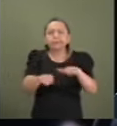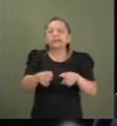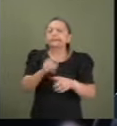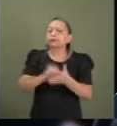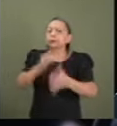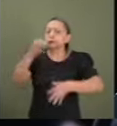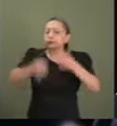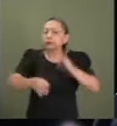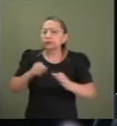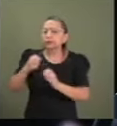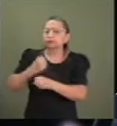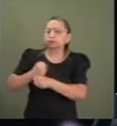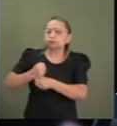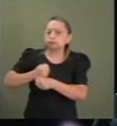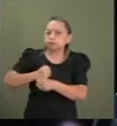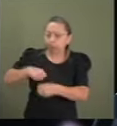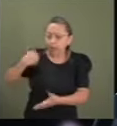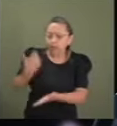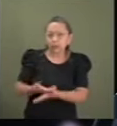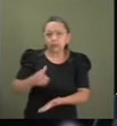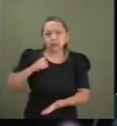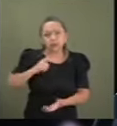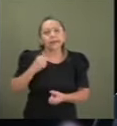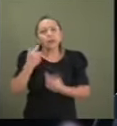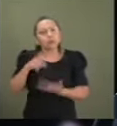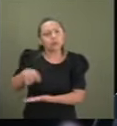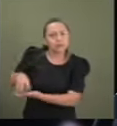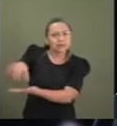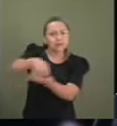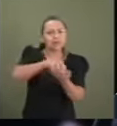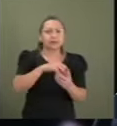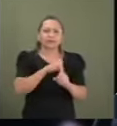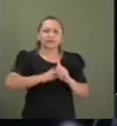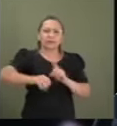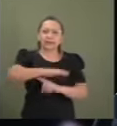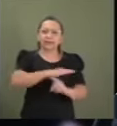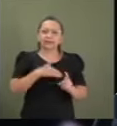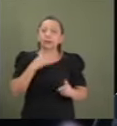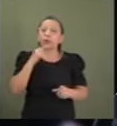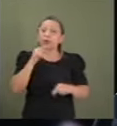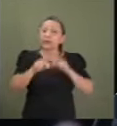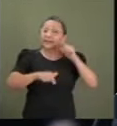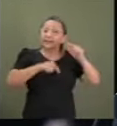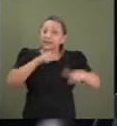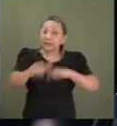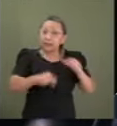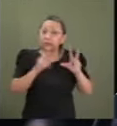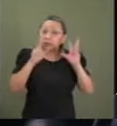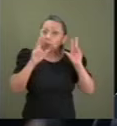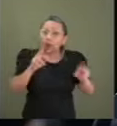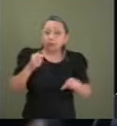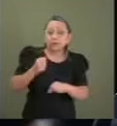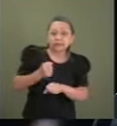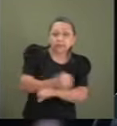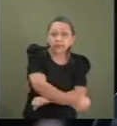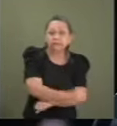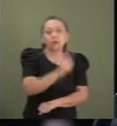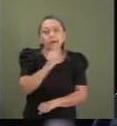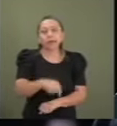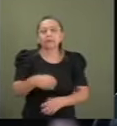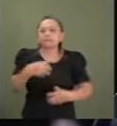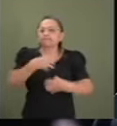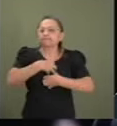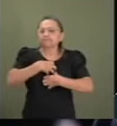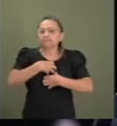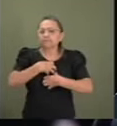que ainda persistem em algum setor da nossa sociedade. O trabalho análogo à escravidão é uma chaga